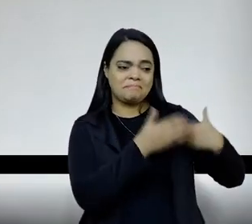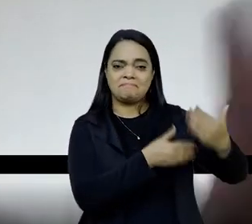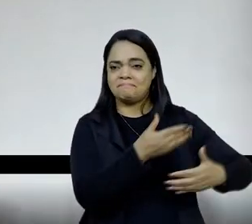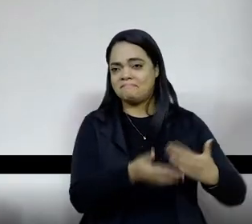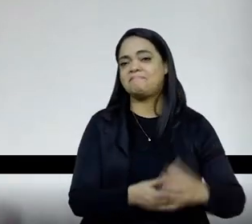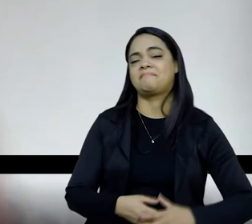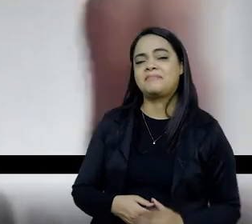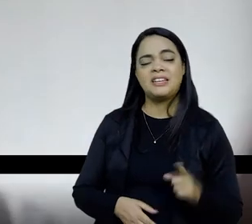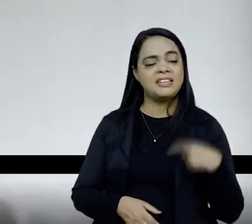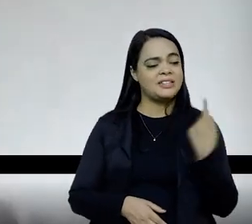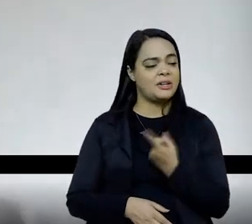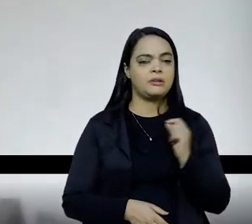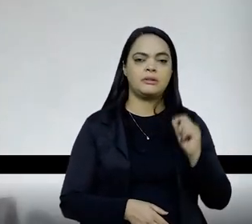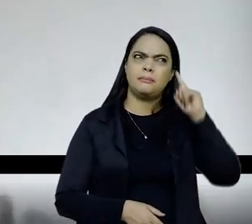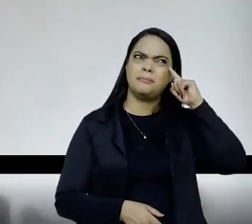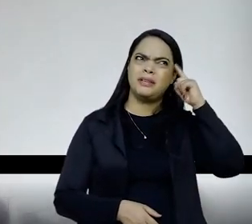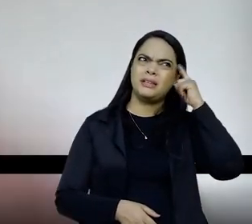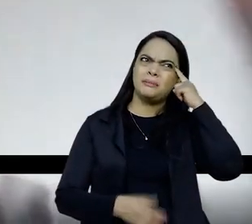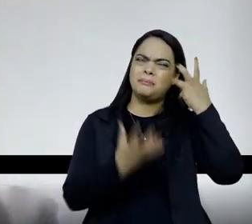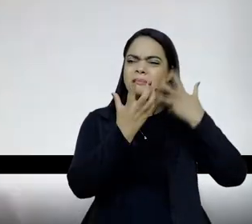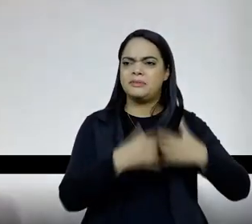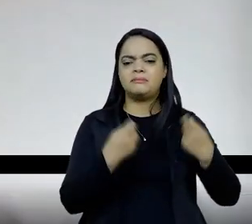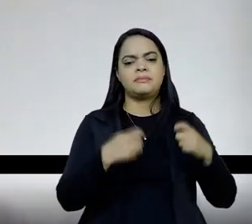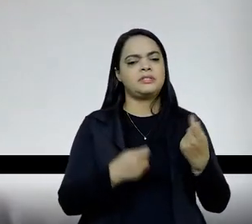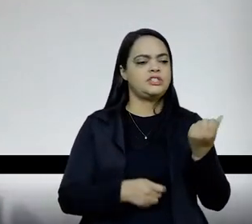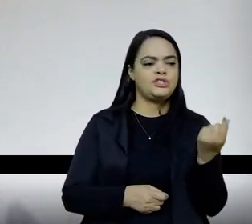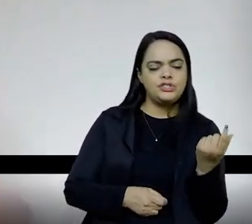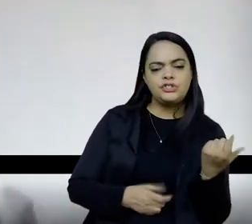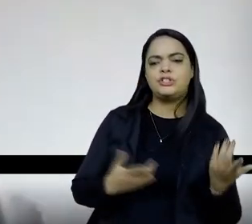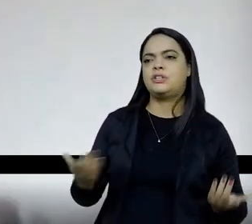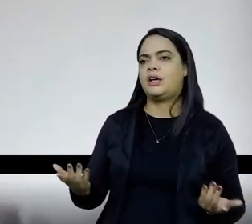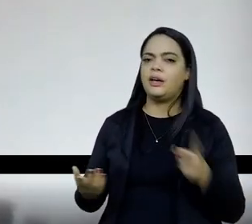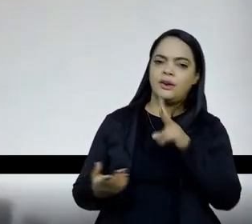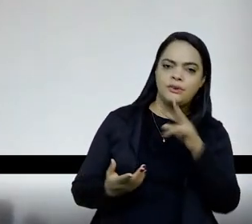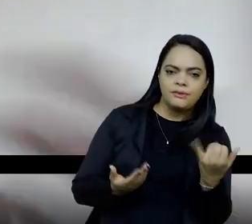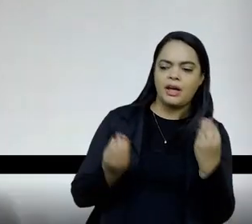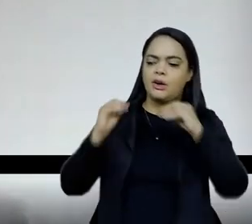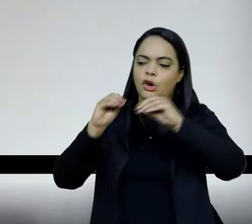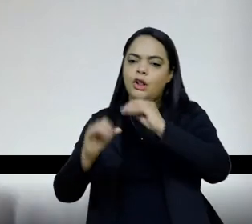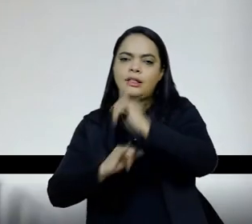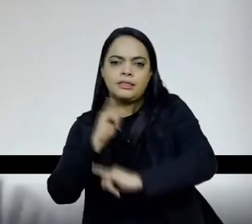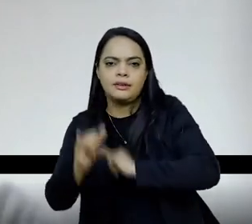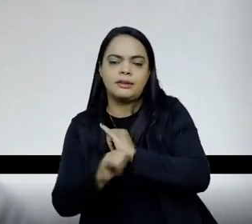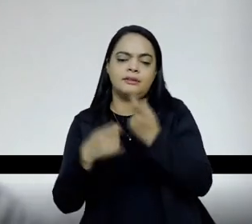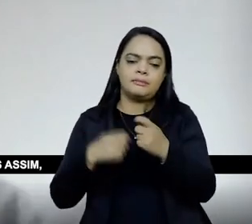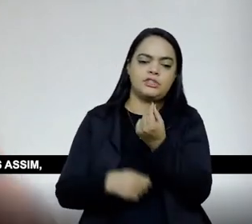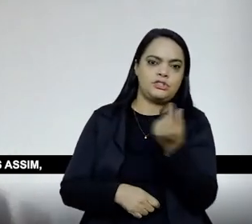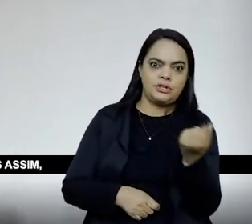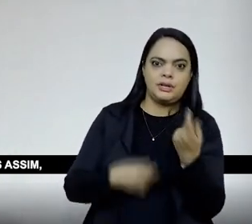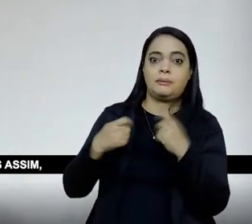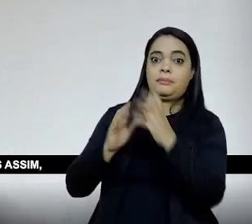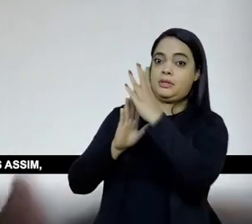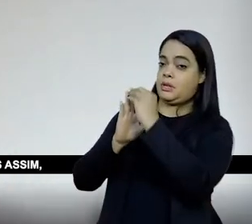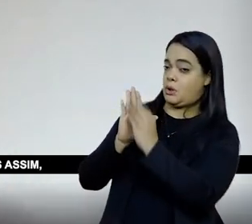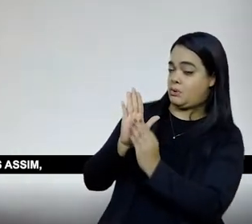a gente foi pegando, precisa de dinheiro, isso aqui vai ser na internet, então tem que ter um GT para o dinheiro, a internet vai ter conteúdo, precisa